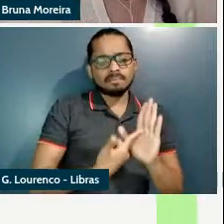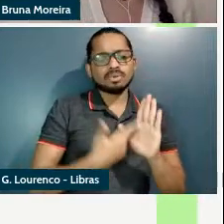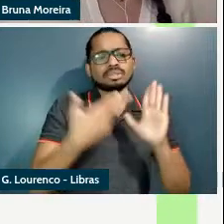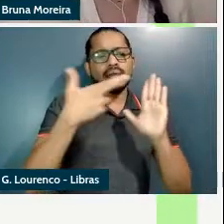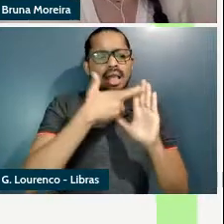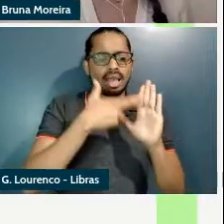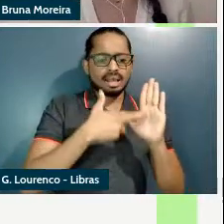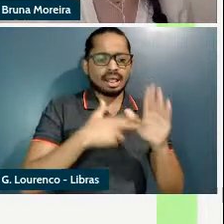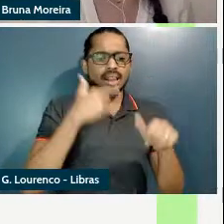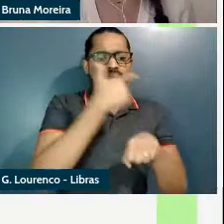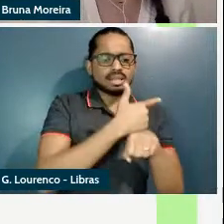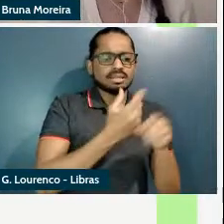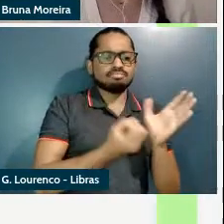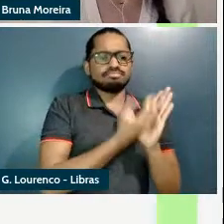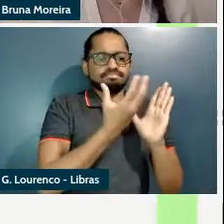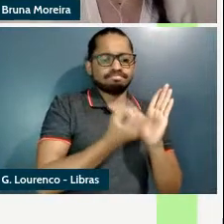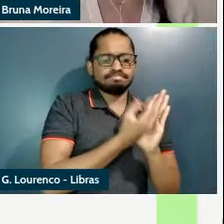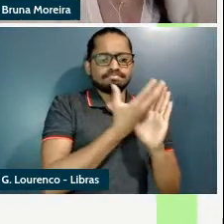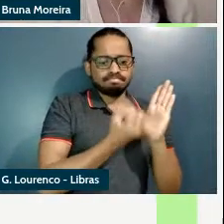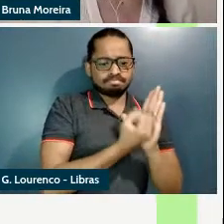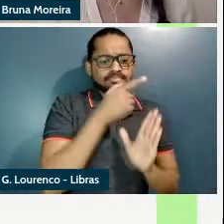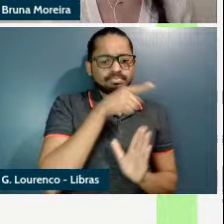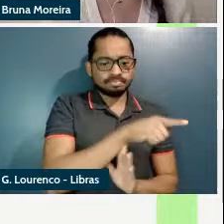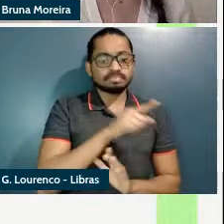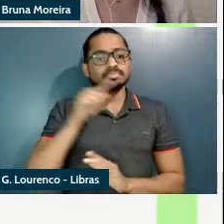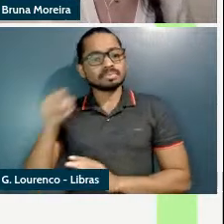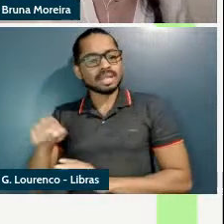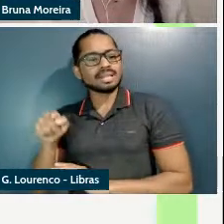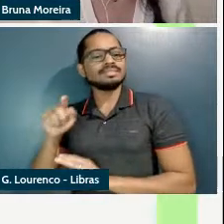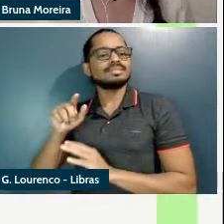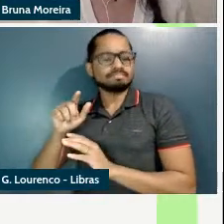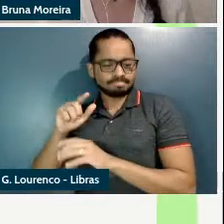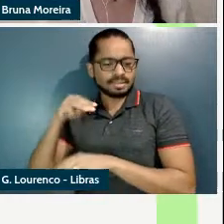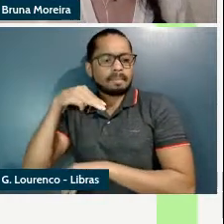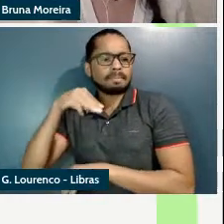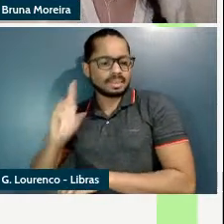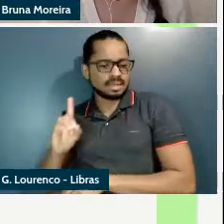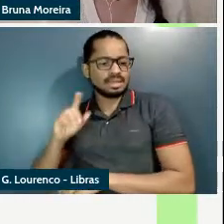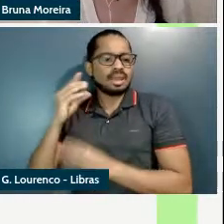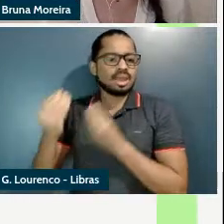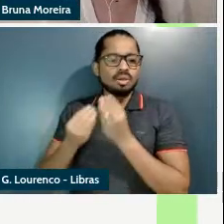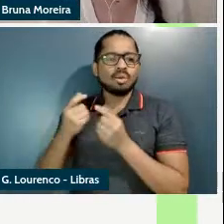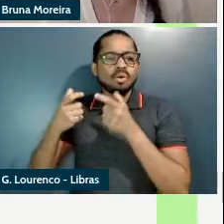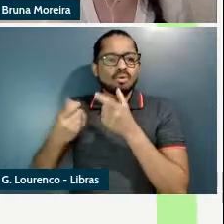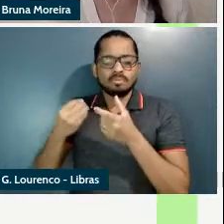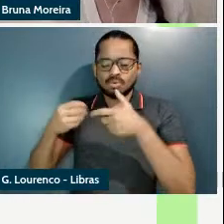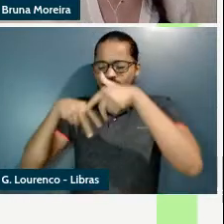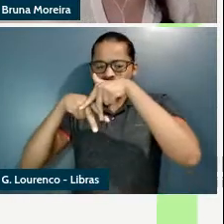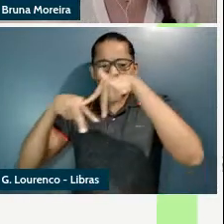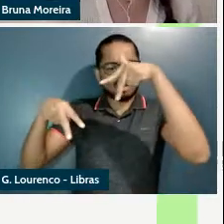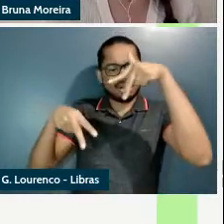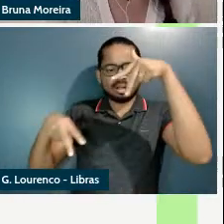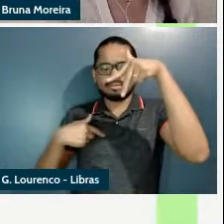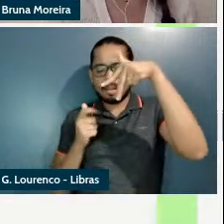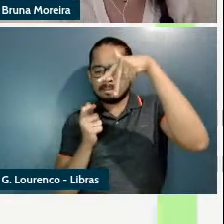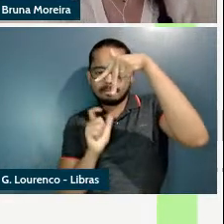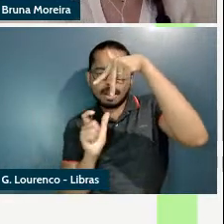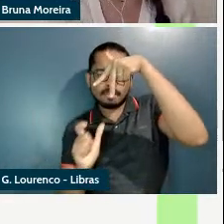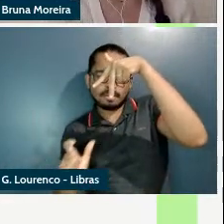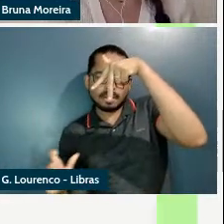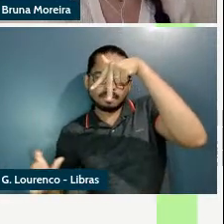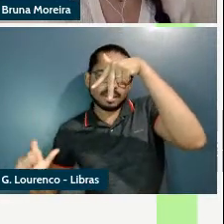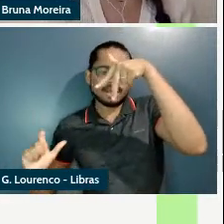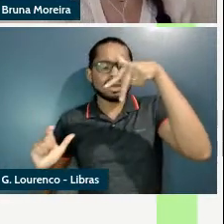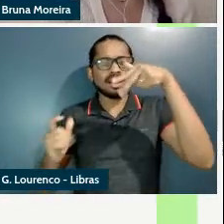seja explorando diferentes alturas de concatenação do sufixo e prevendo a variação na força e no sabor do modal